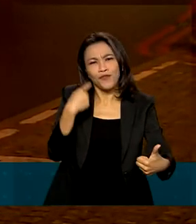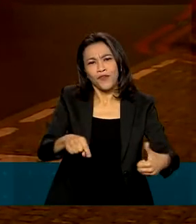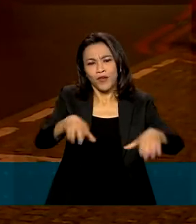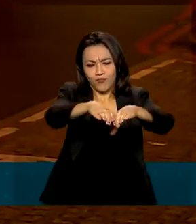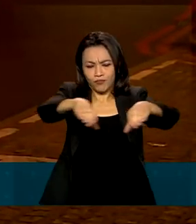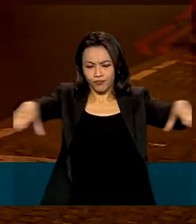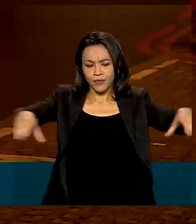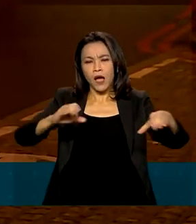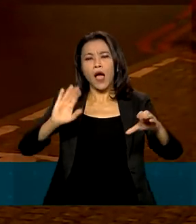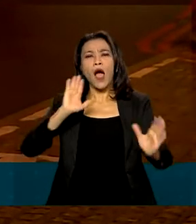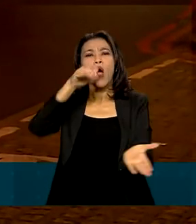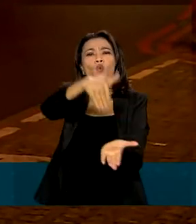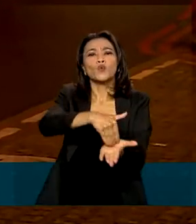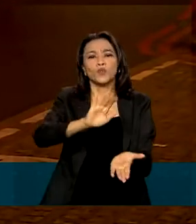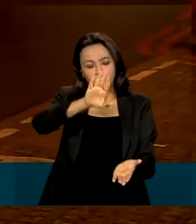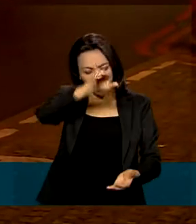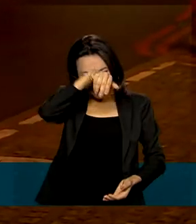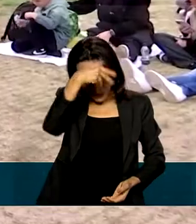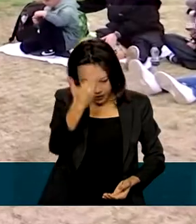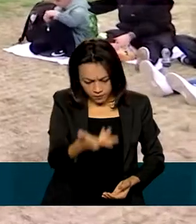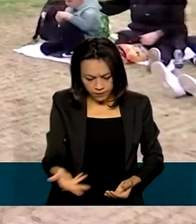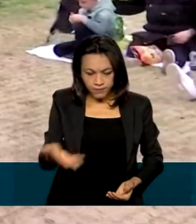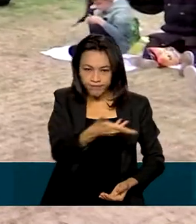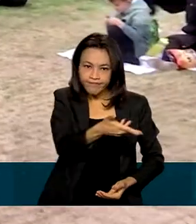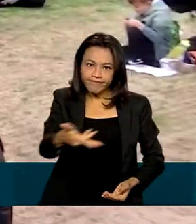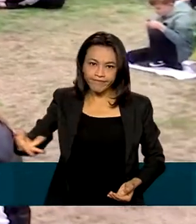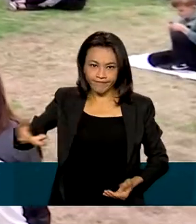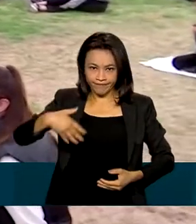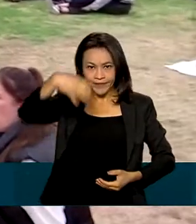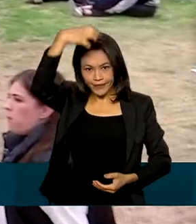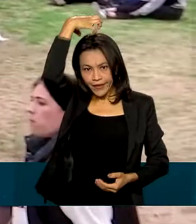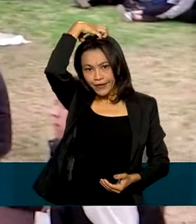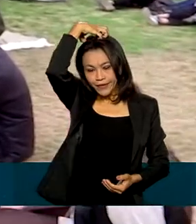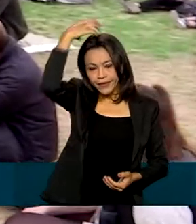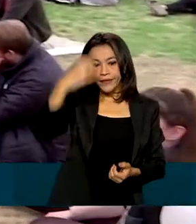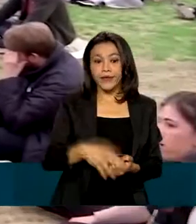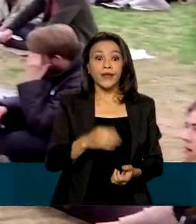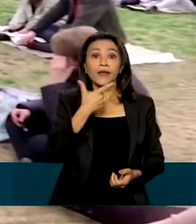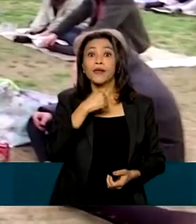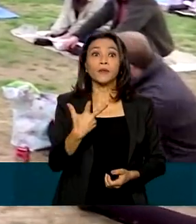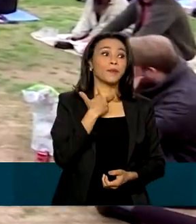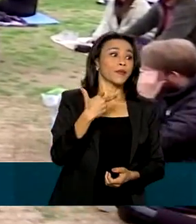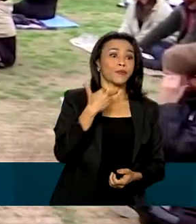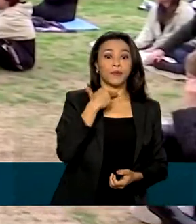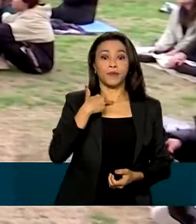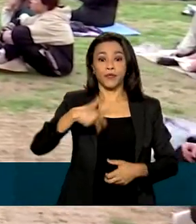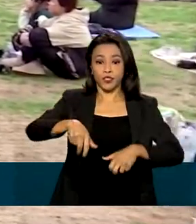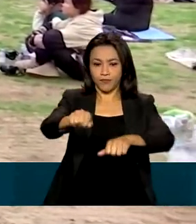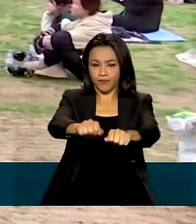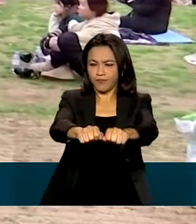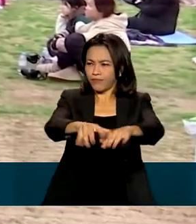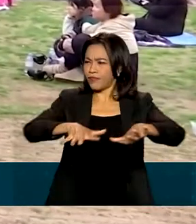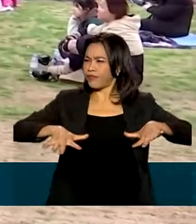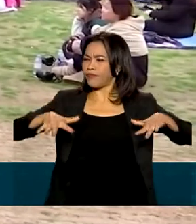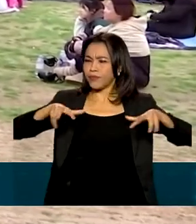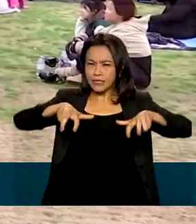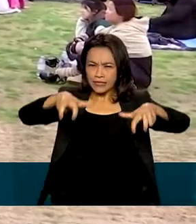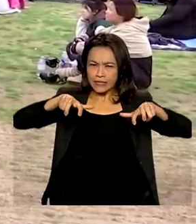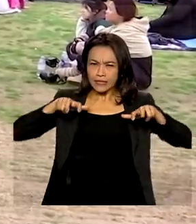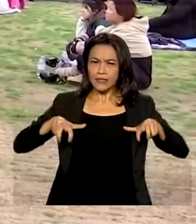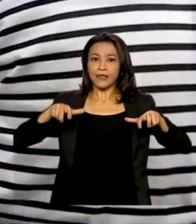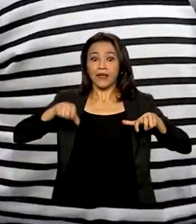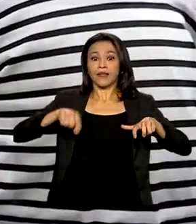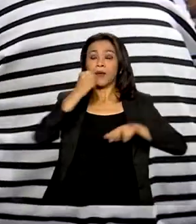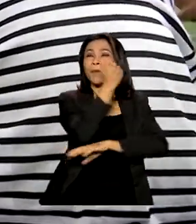última homenagem à rainha Elizabeth II. Quem não conseguiu, pôde assistir do Hyde Park, um dos principais parques de